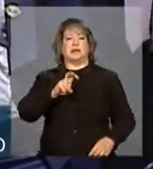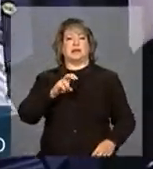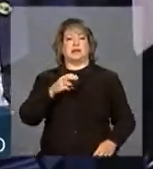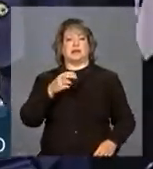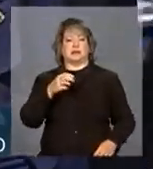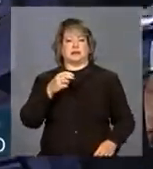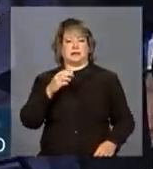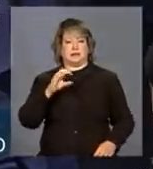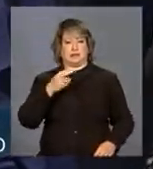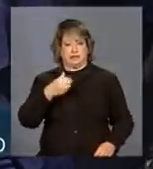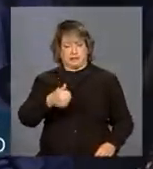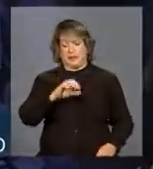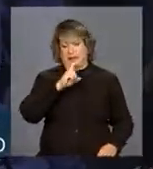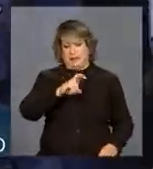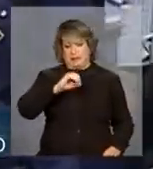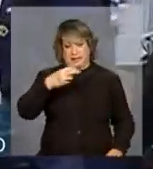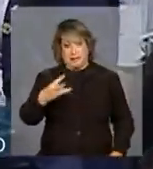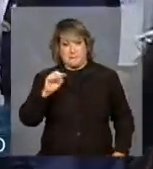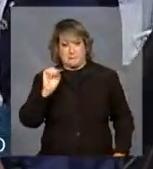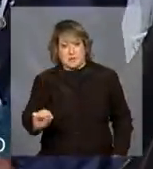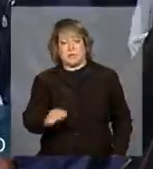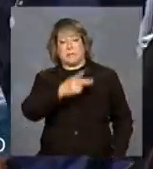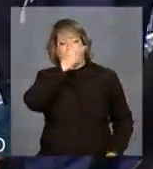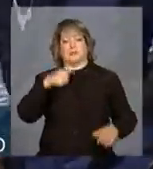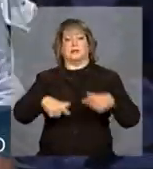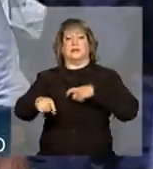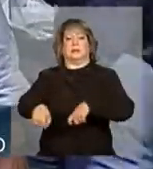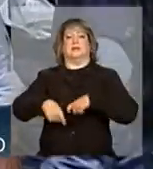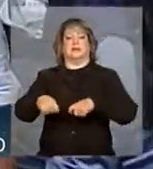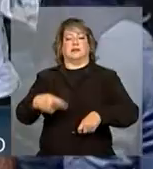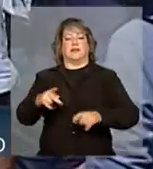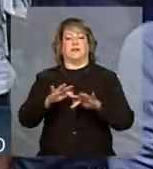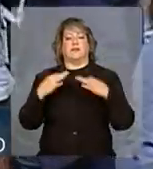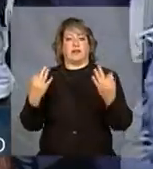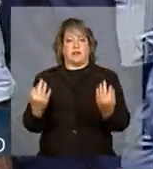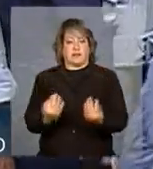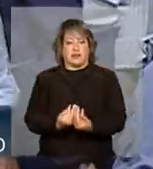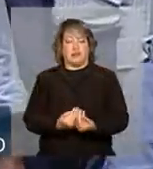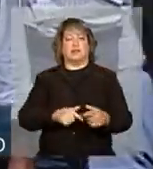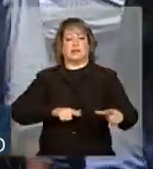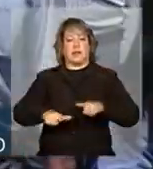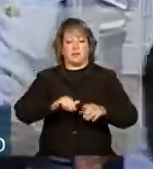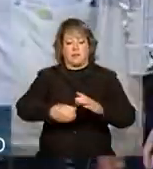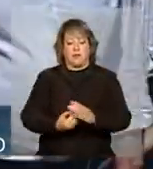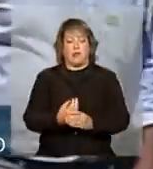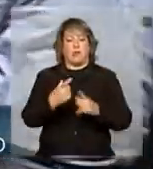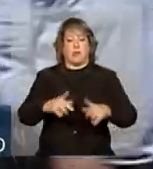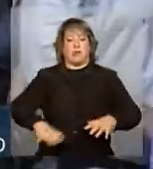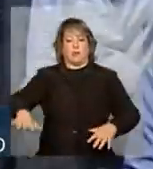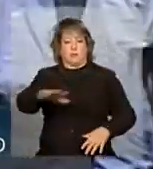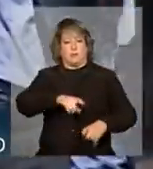mil agricultores familiares que vivem da produção e comercialização dos alimentos cultivados no campo.